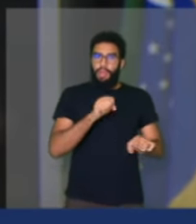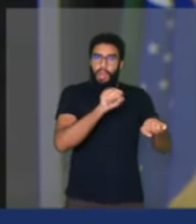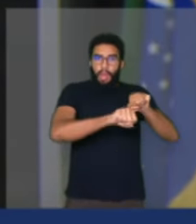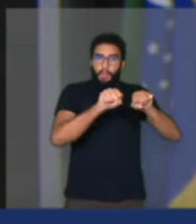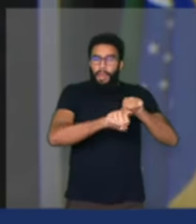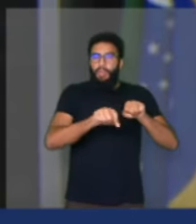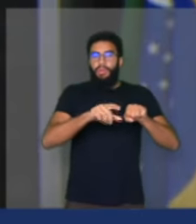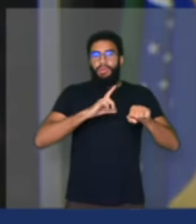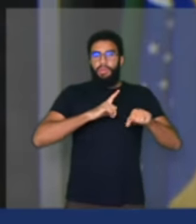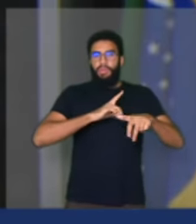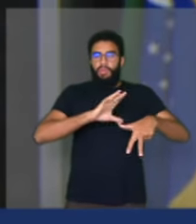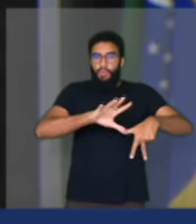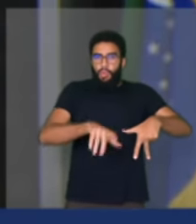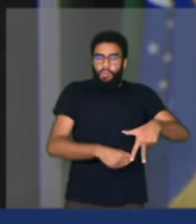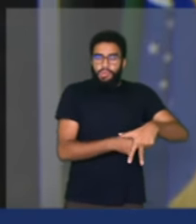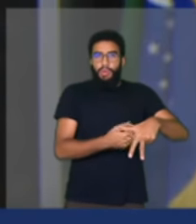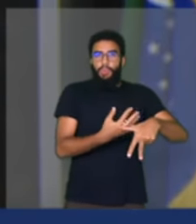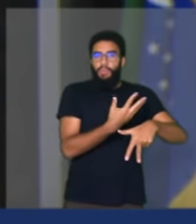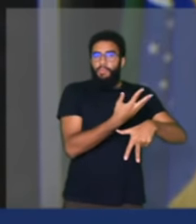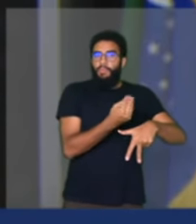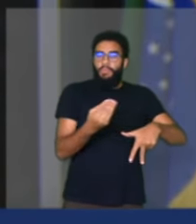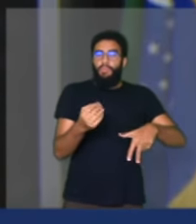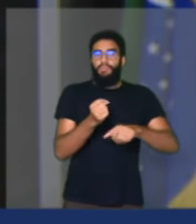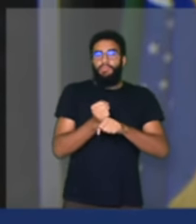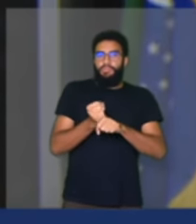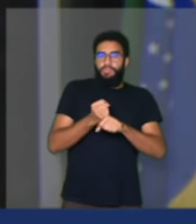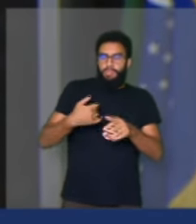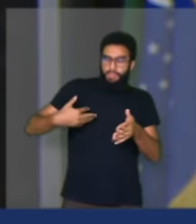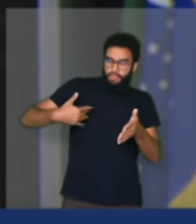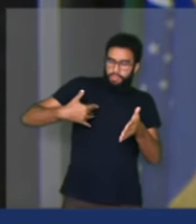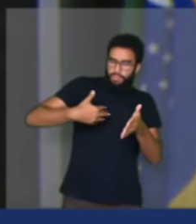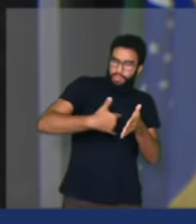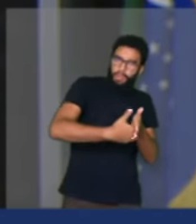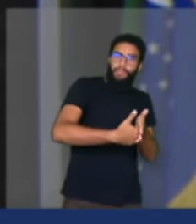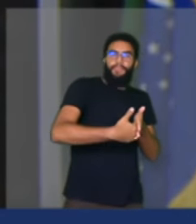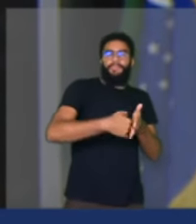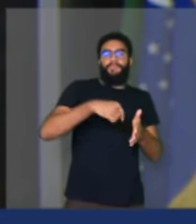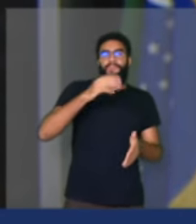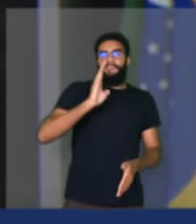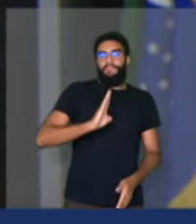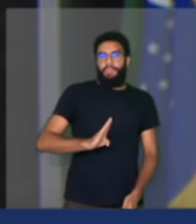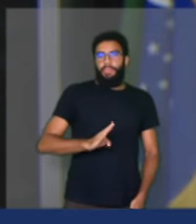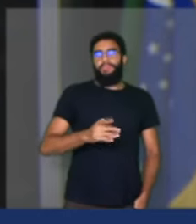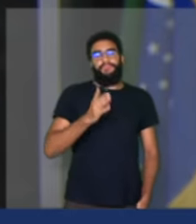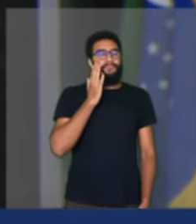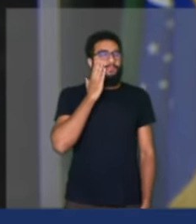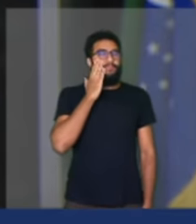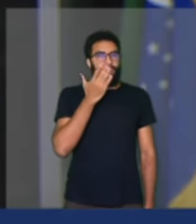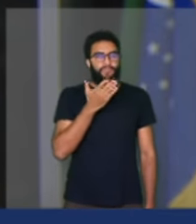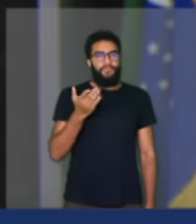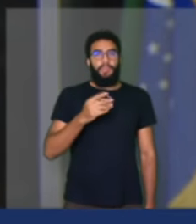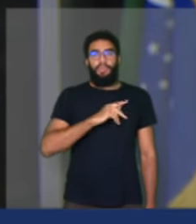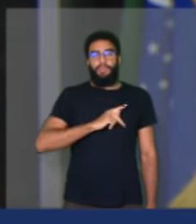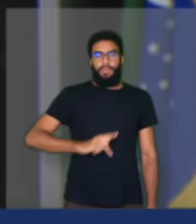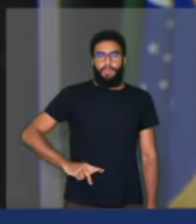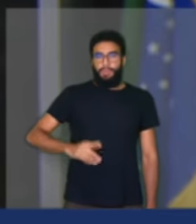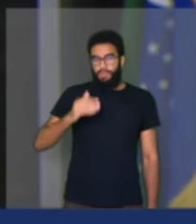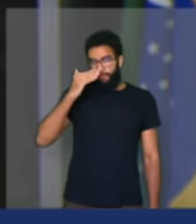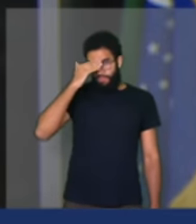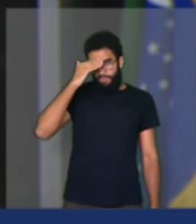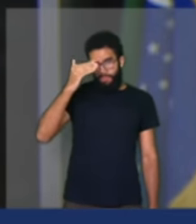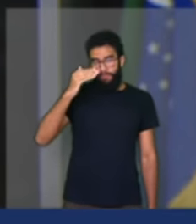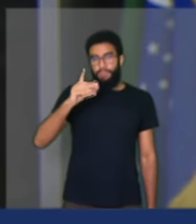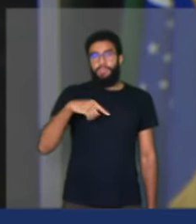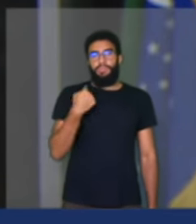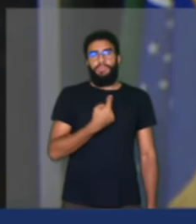recorde de corrupção durante os anos que passou no poder nesse país. Obrigado, presidente Ricardo Silva, e que tenhamos uma